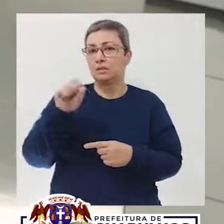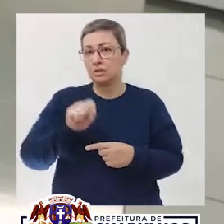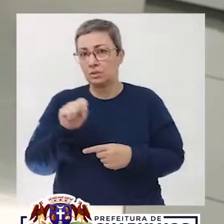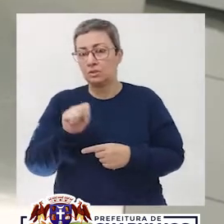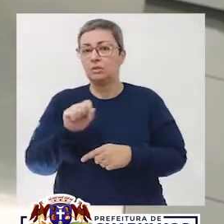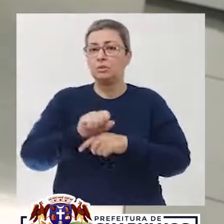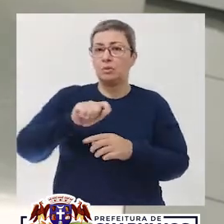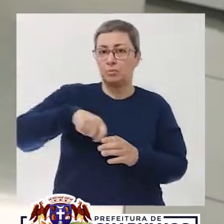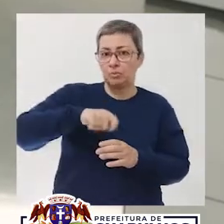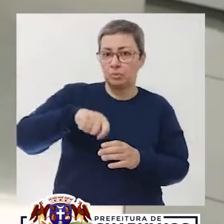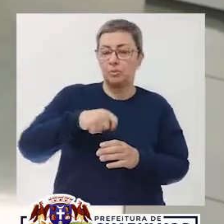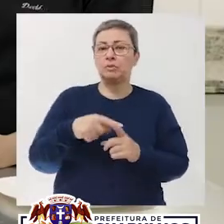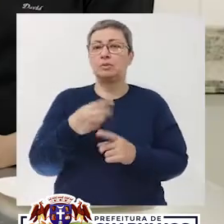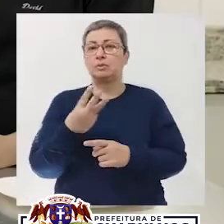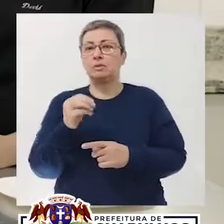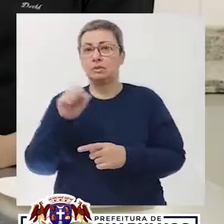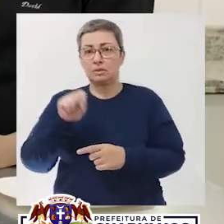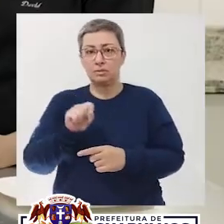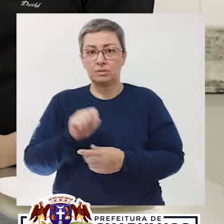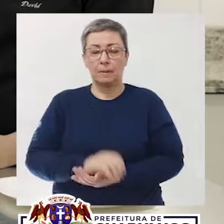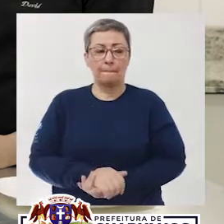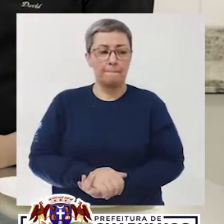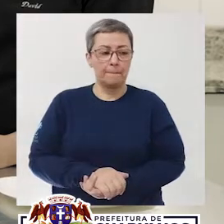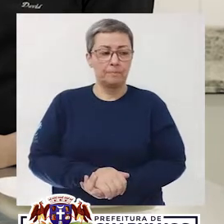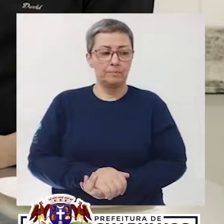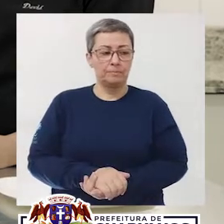Coloca 30 segundos, dá aquela mexida, né? Isso.